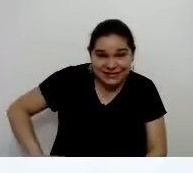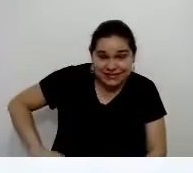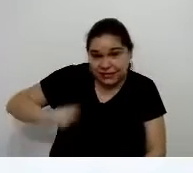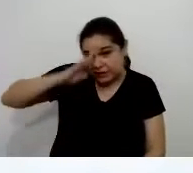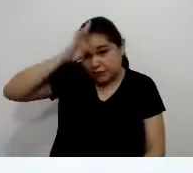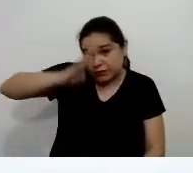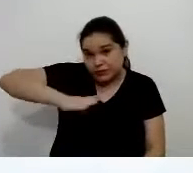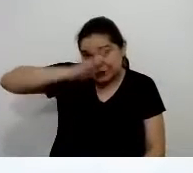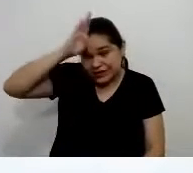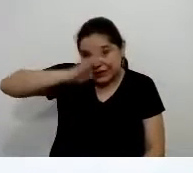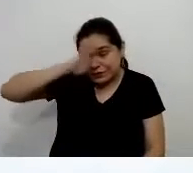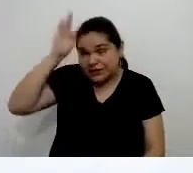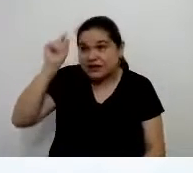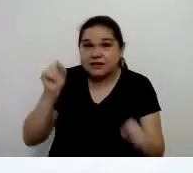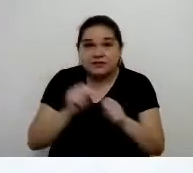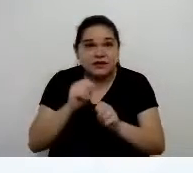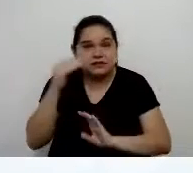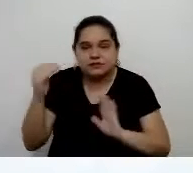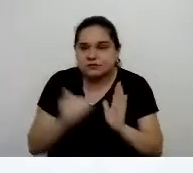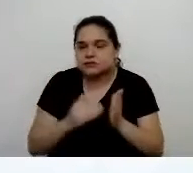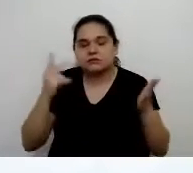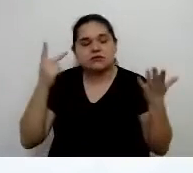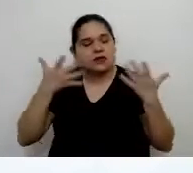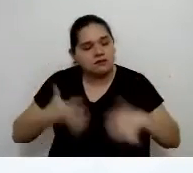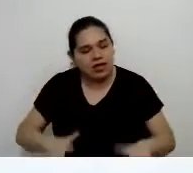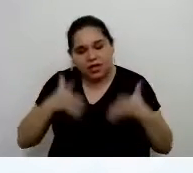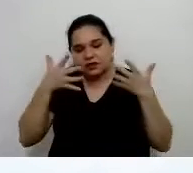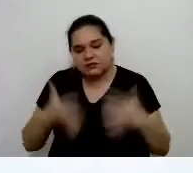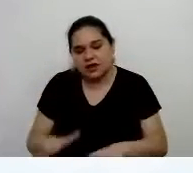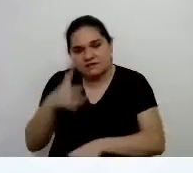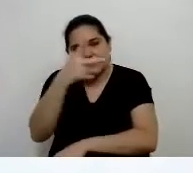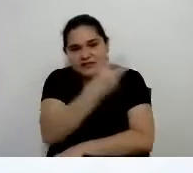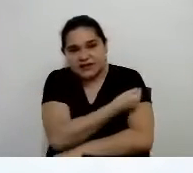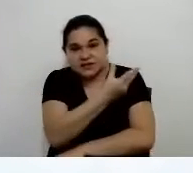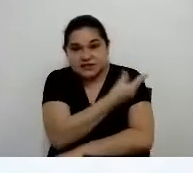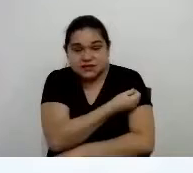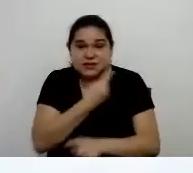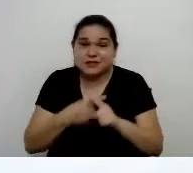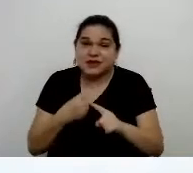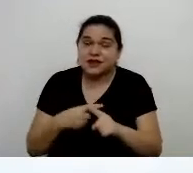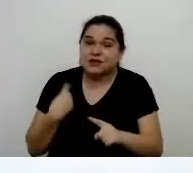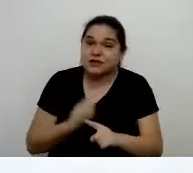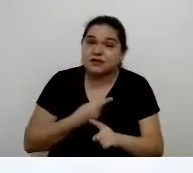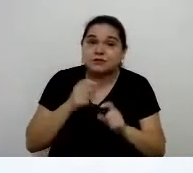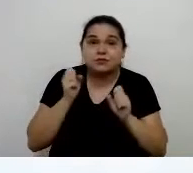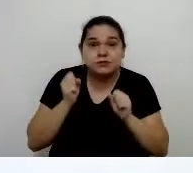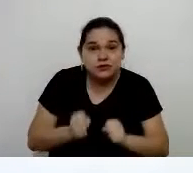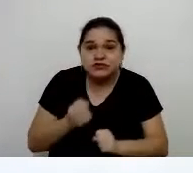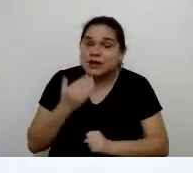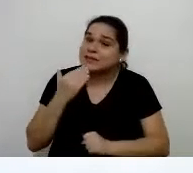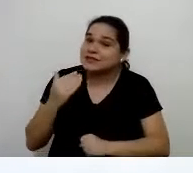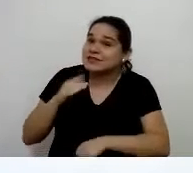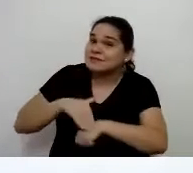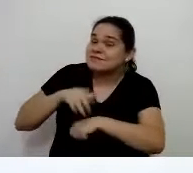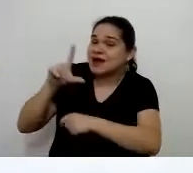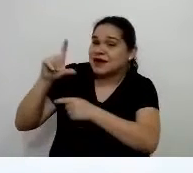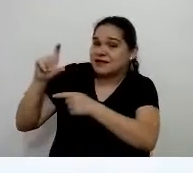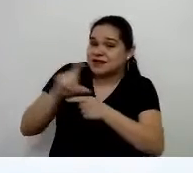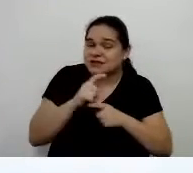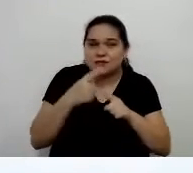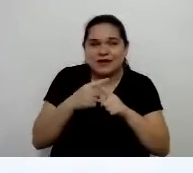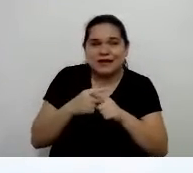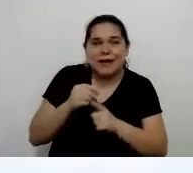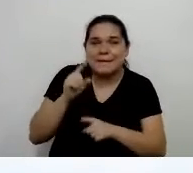fazer de tudo para boicotar a questão da vacina, certo? Inclusive, poderiam ter mais doses de vacina, porque em outubro, quando o Ministério da